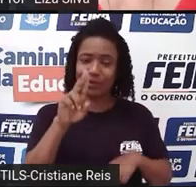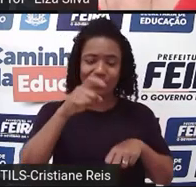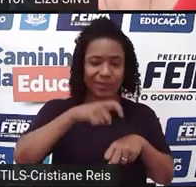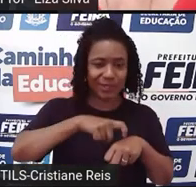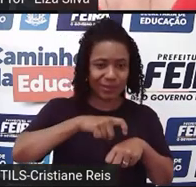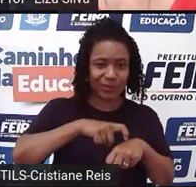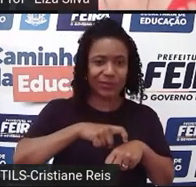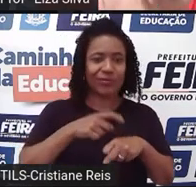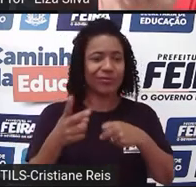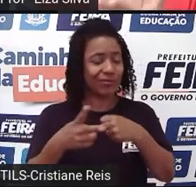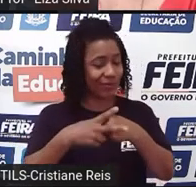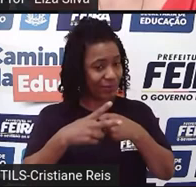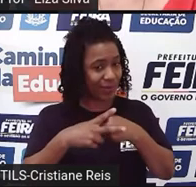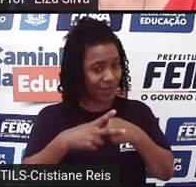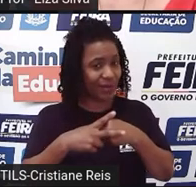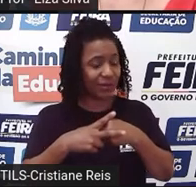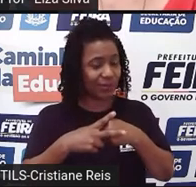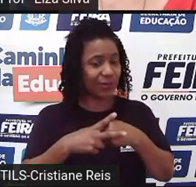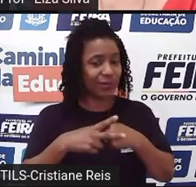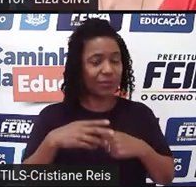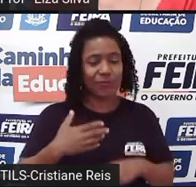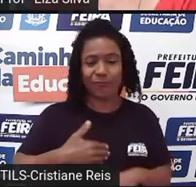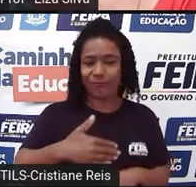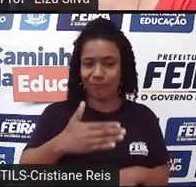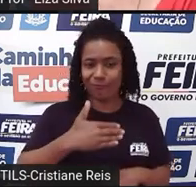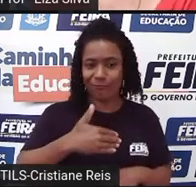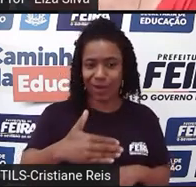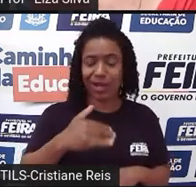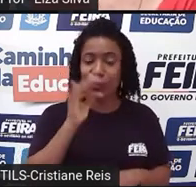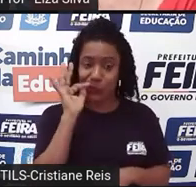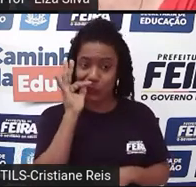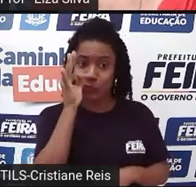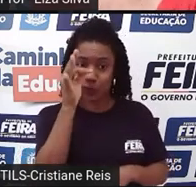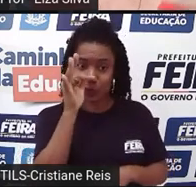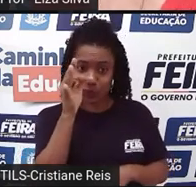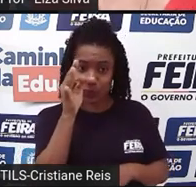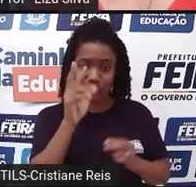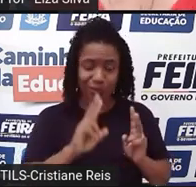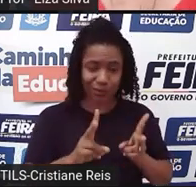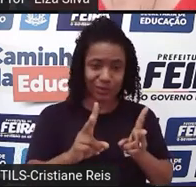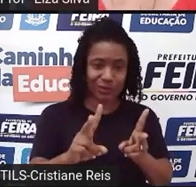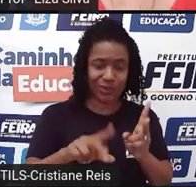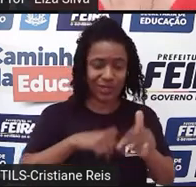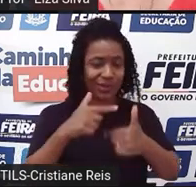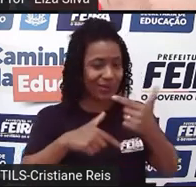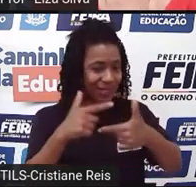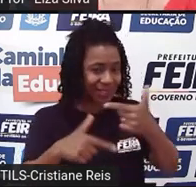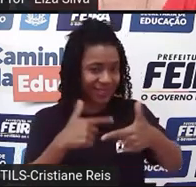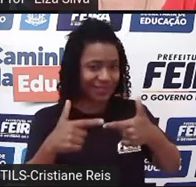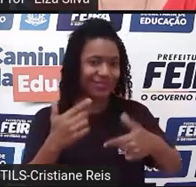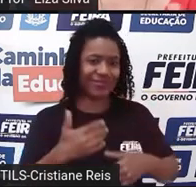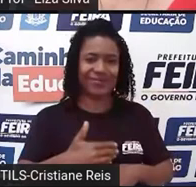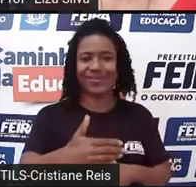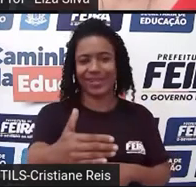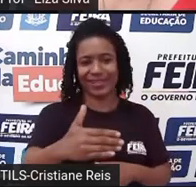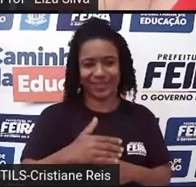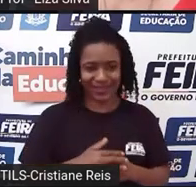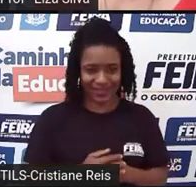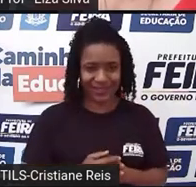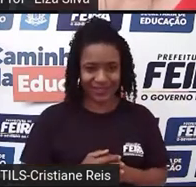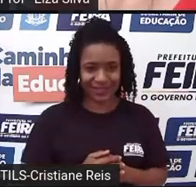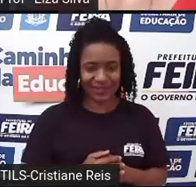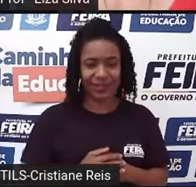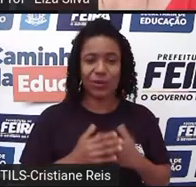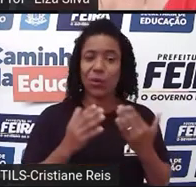ou para destacar o aspecto contínuo de uma ação ou de um evento que está acontecendo em algum momento do